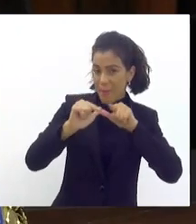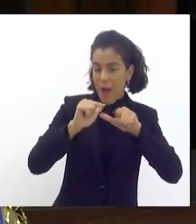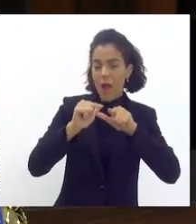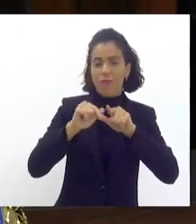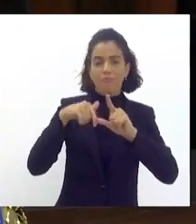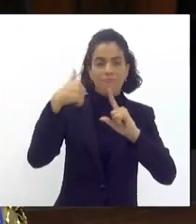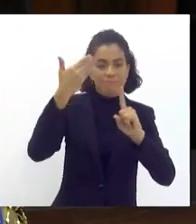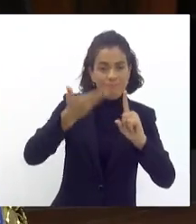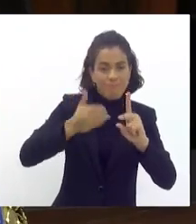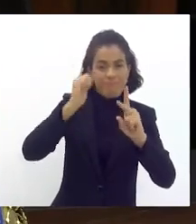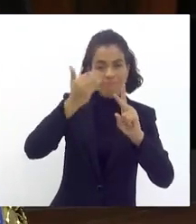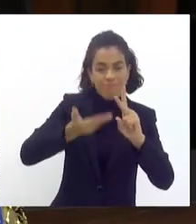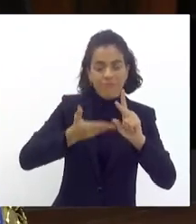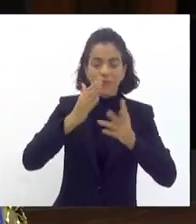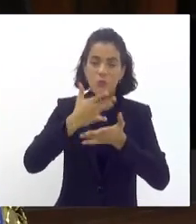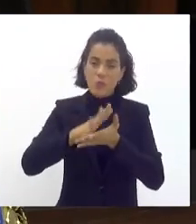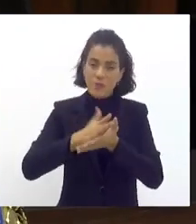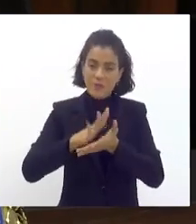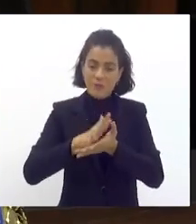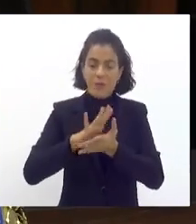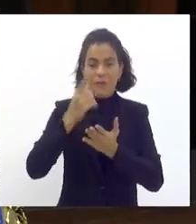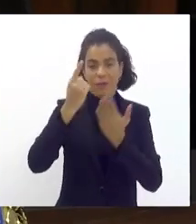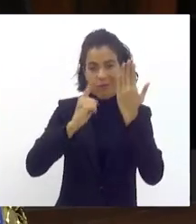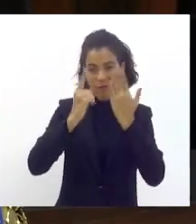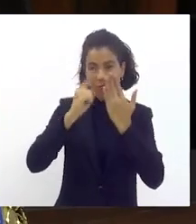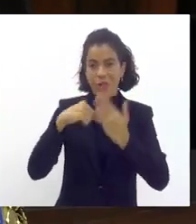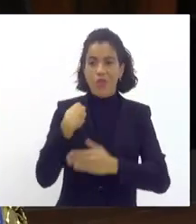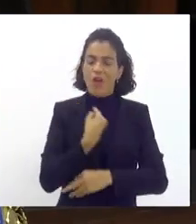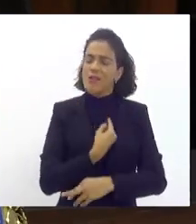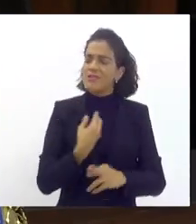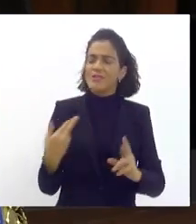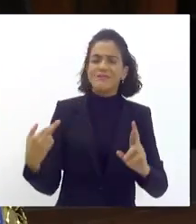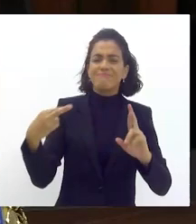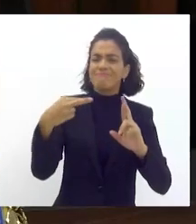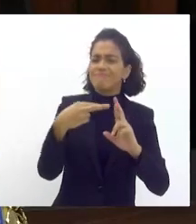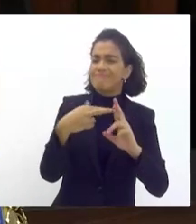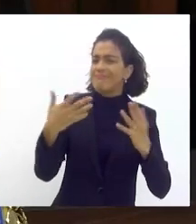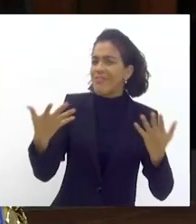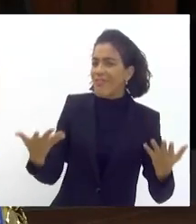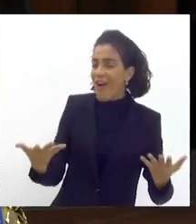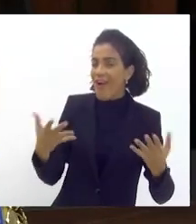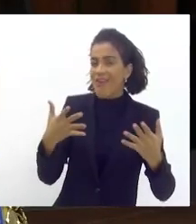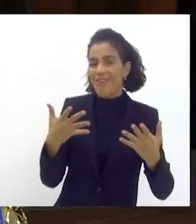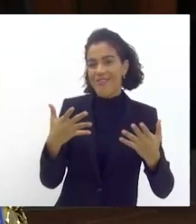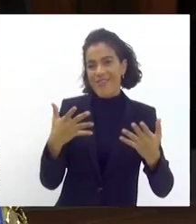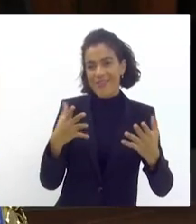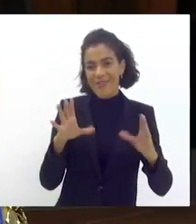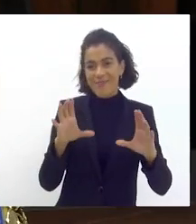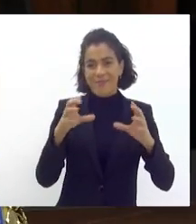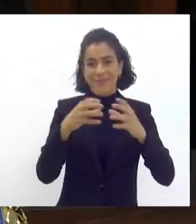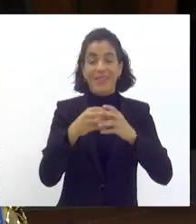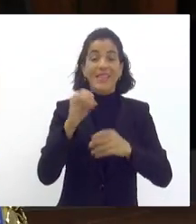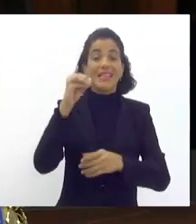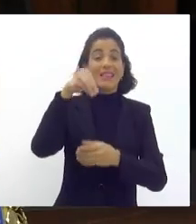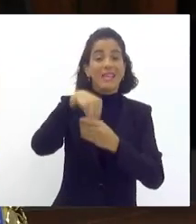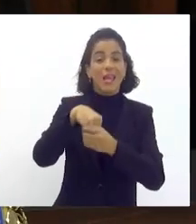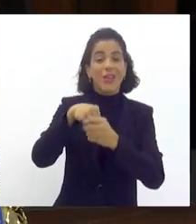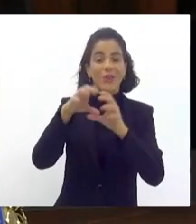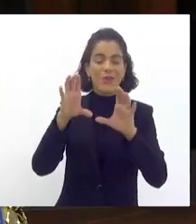e do carnaval nós tivemos como referência a formação dessa frente na Câmara Federal